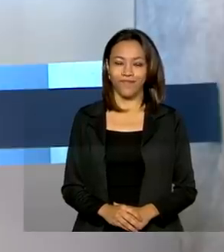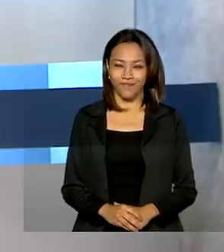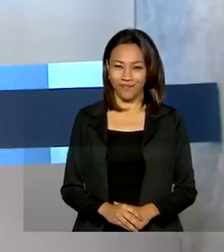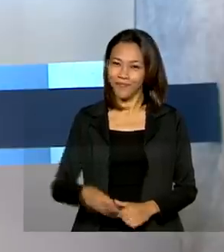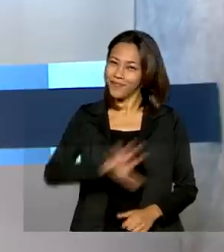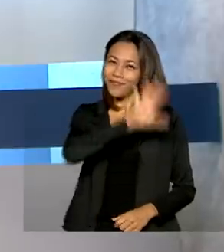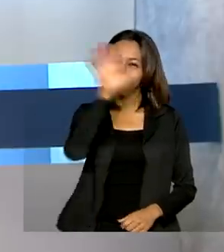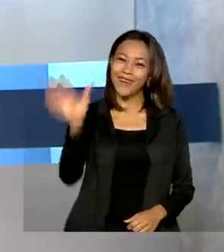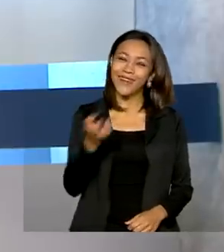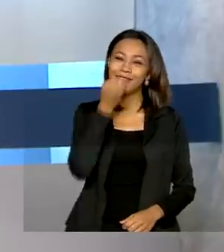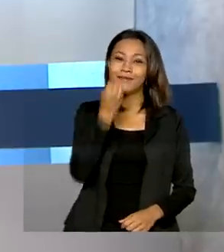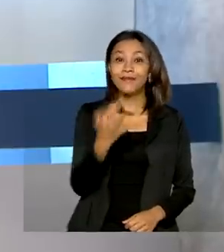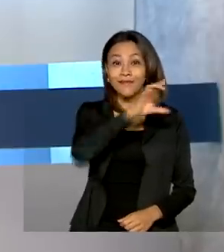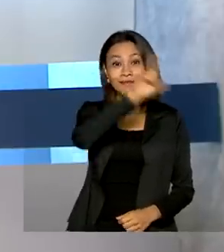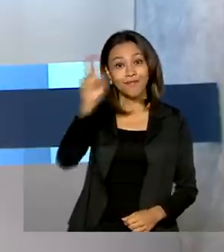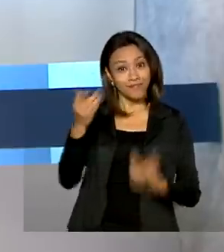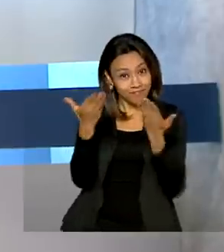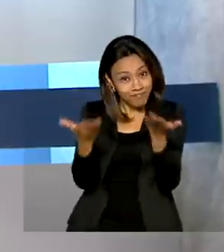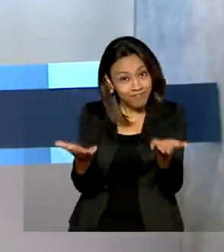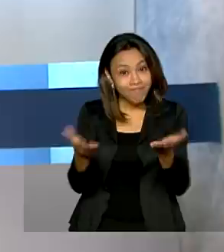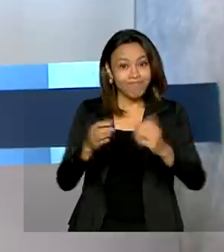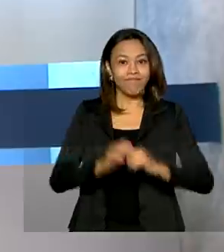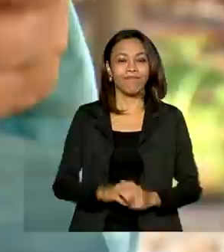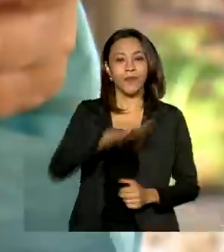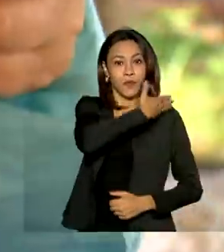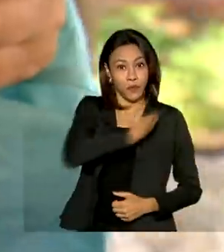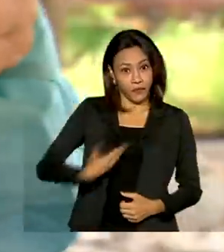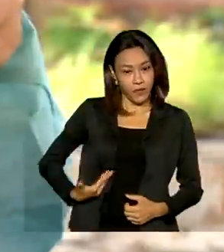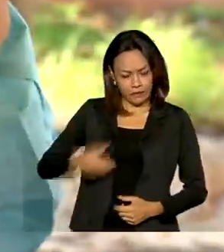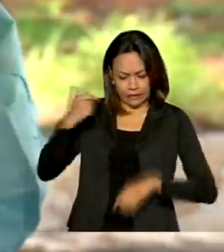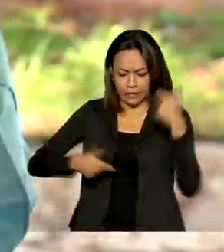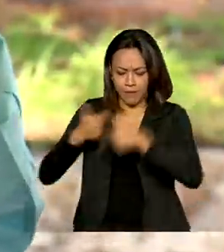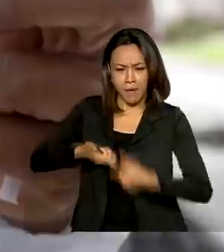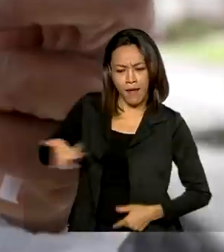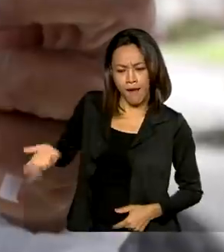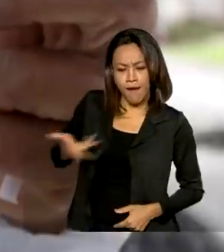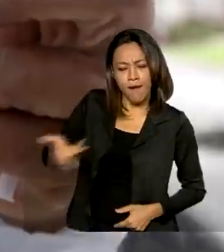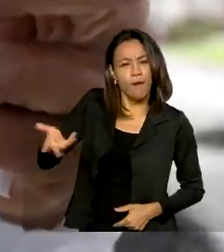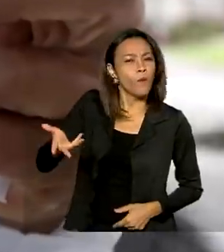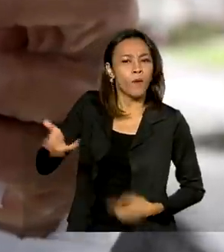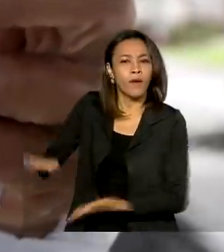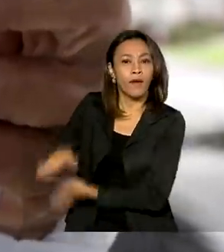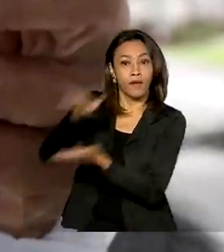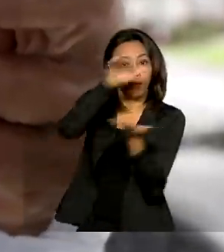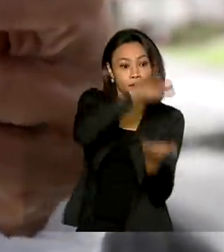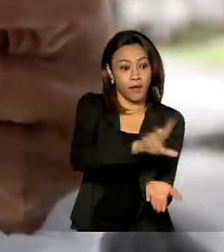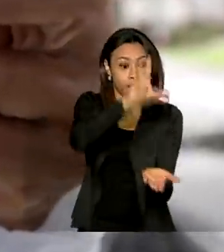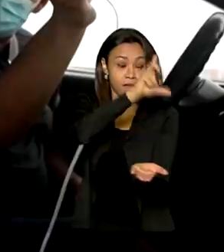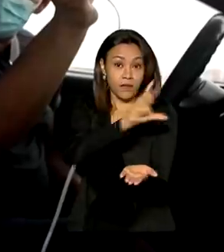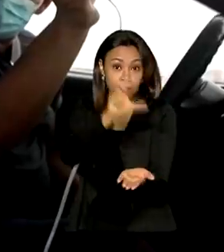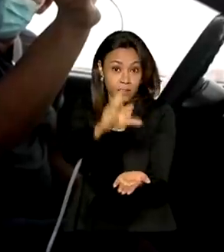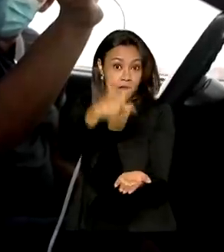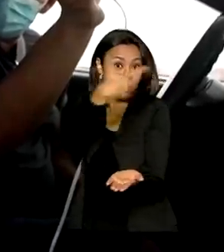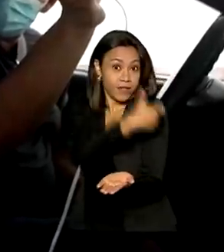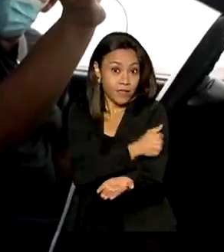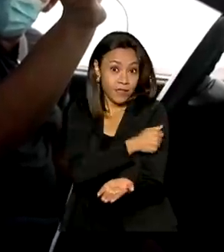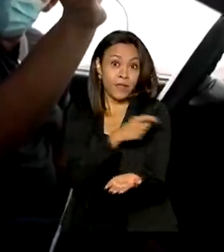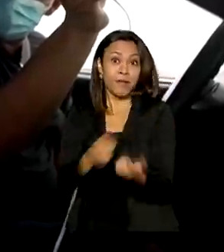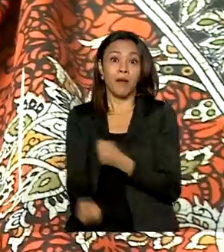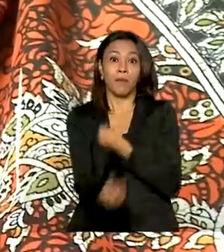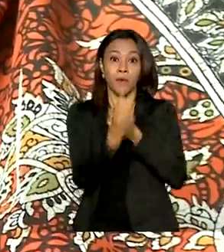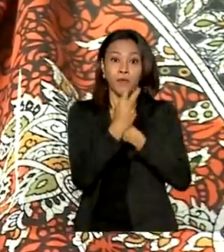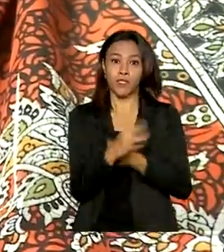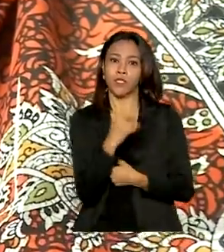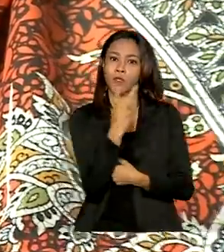Olá, muito bom dia pra você. Governo trabalha para acelerar a entrega de vacinas para imunizar até 2 milhões e